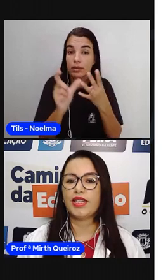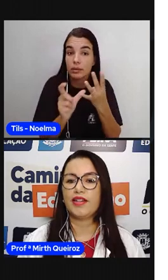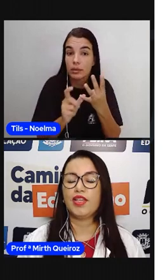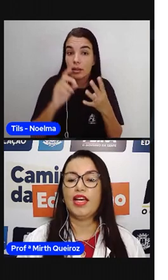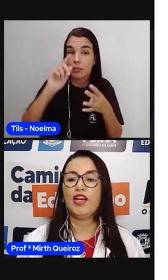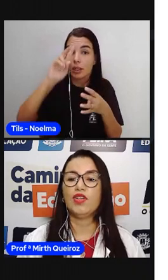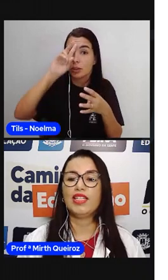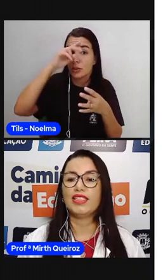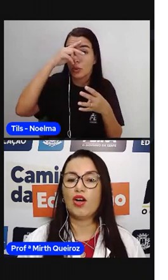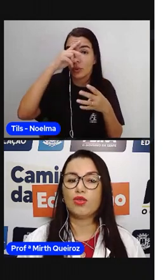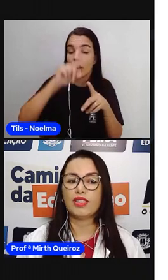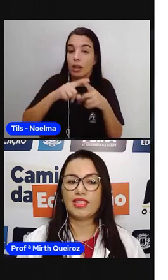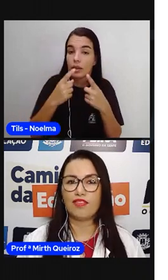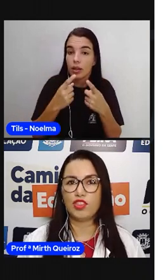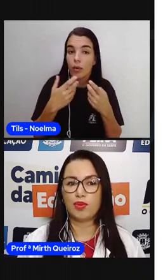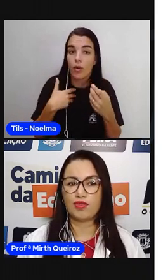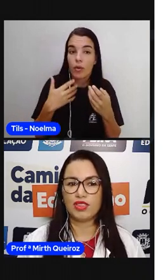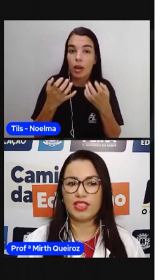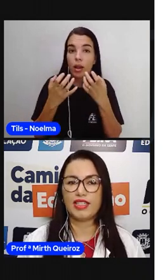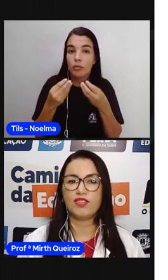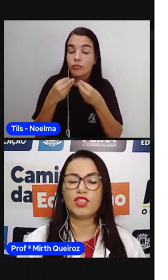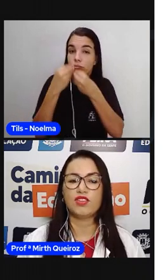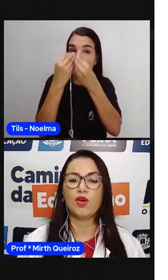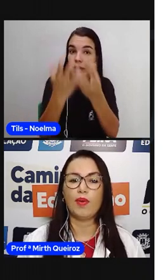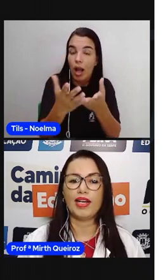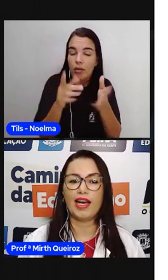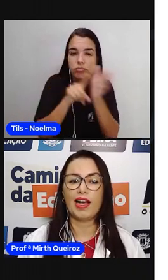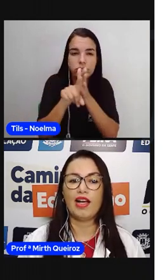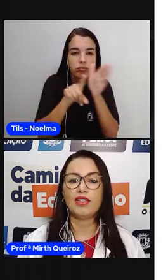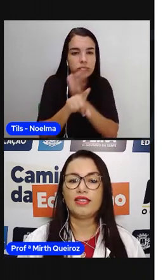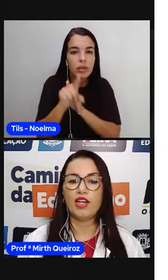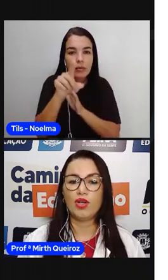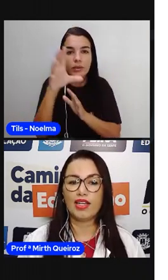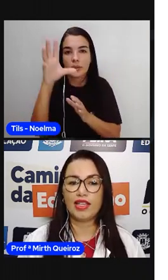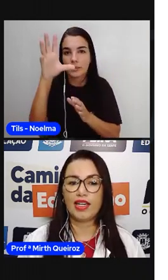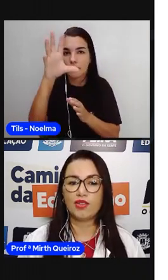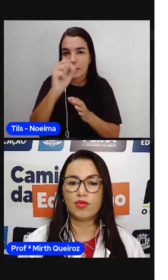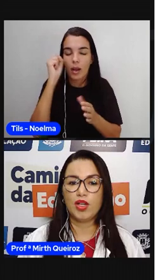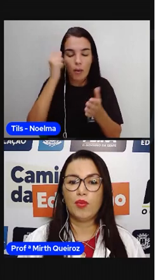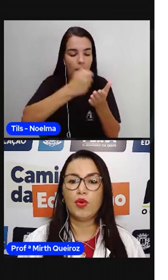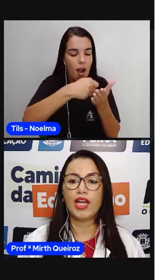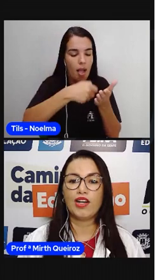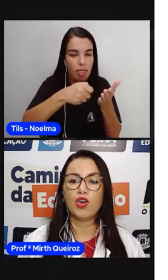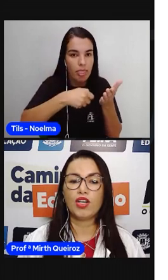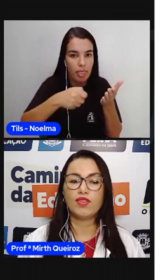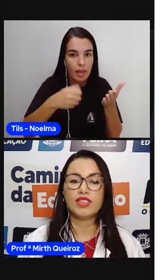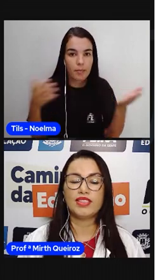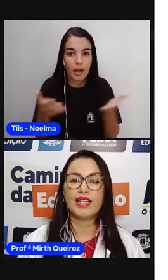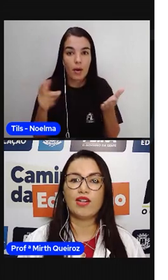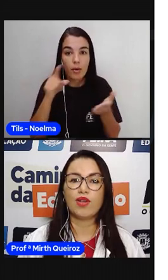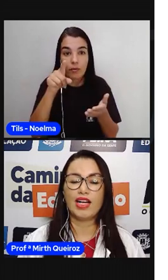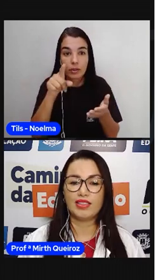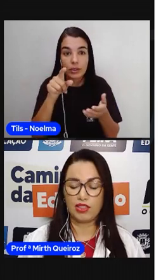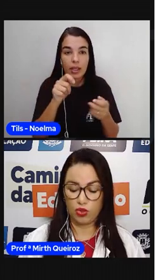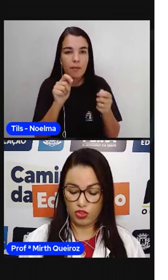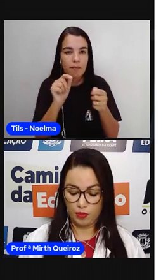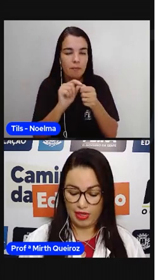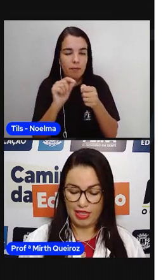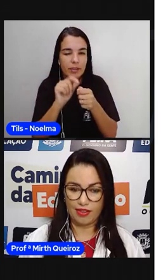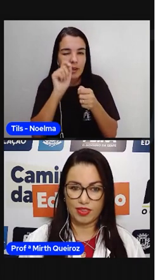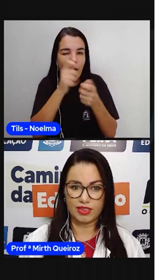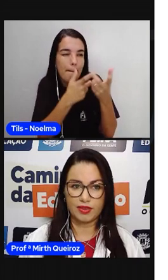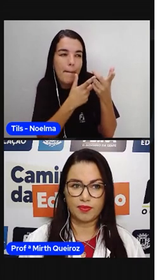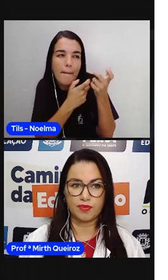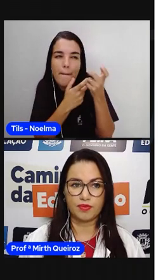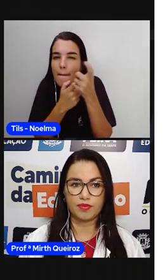Pois é. Eu vou lançar alguns desafios para vocês. Vocês vão pegar seu caverno, porque agora você será um caçador de